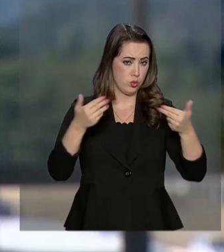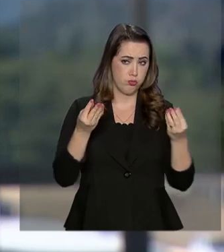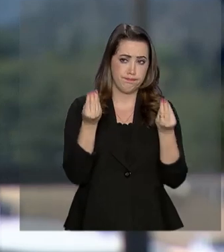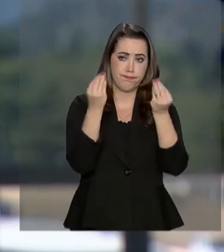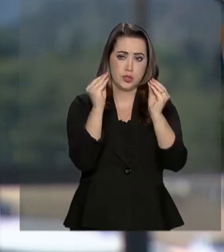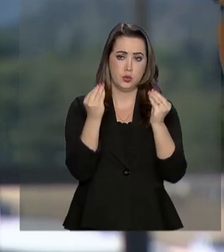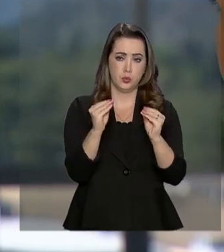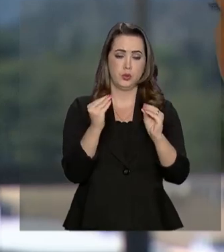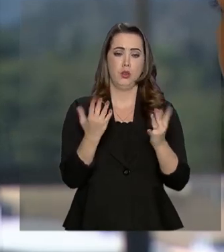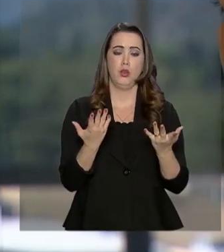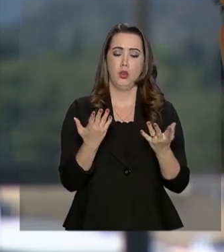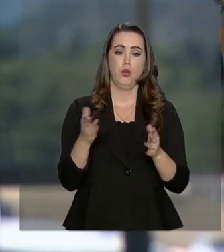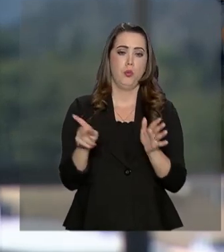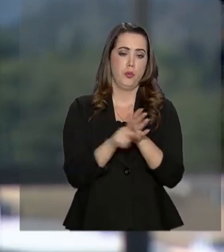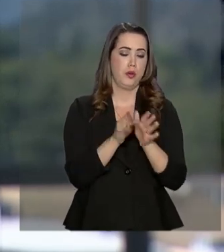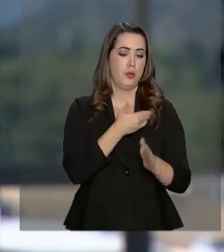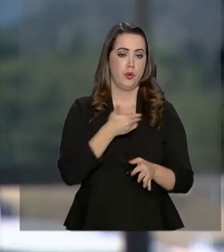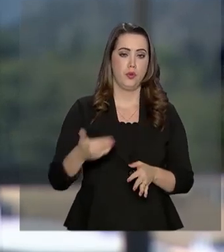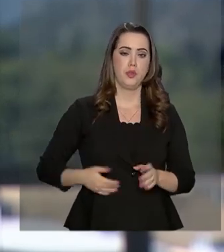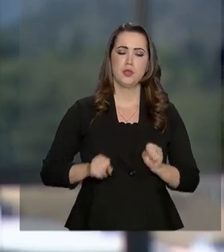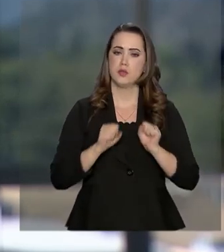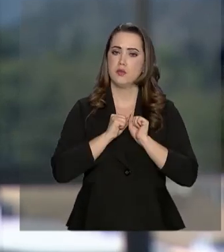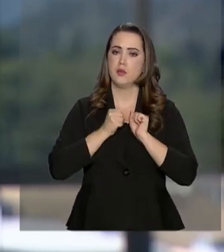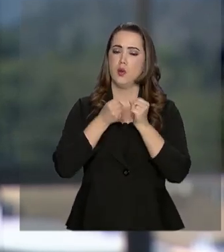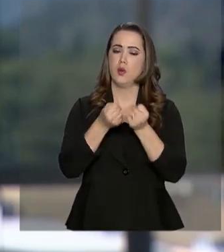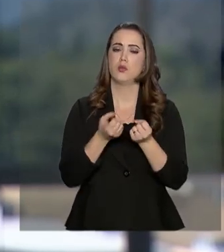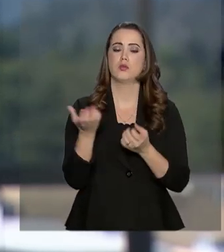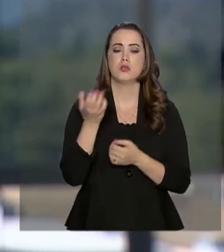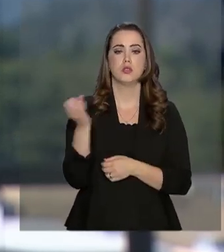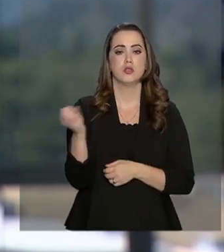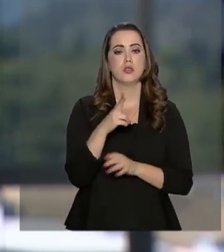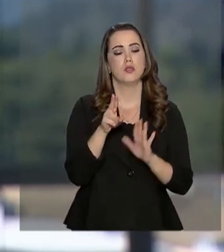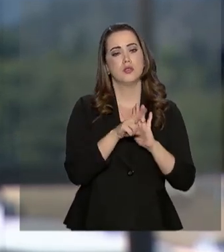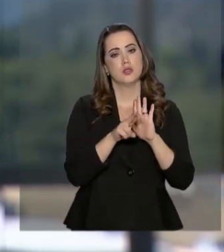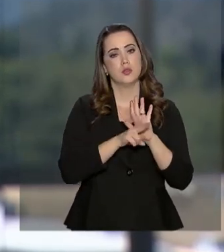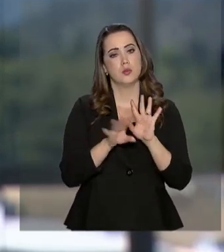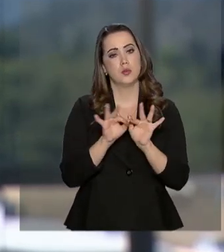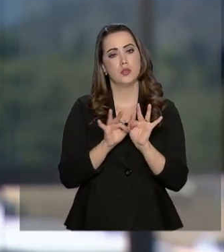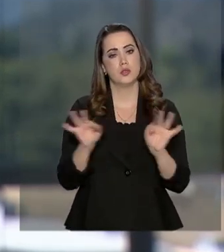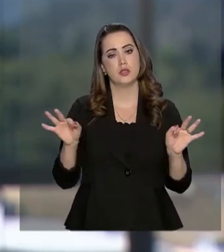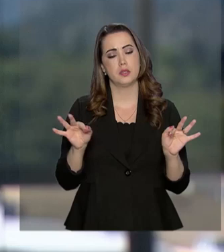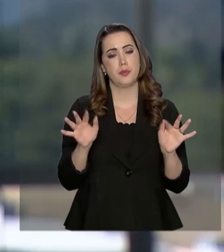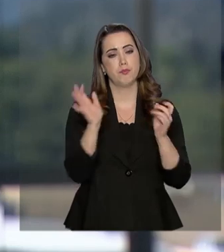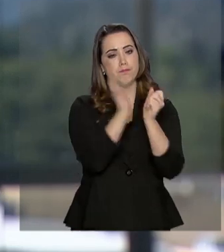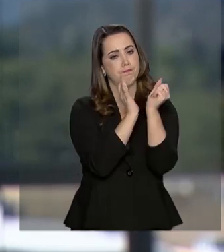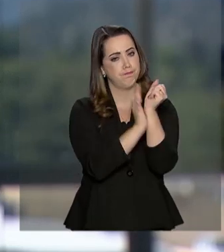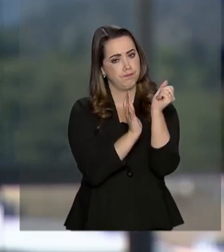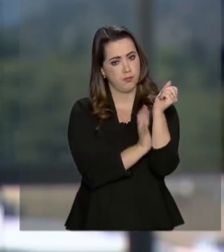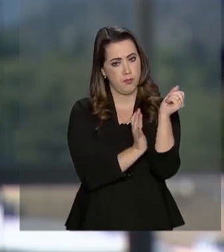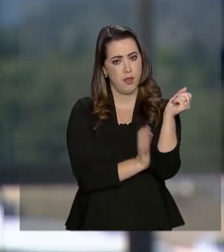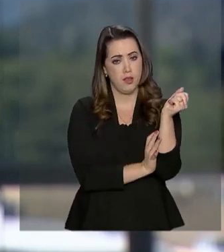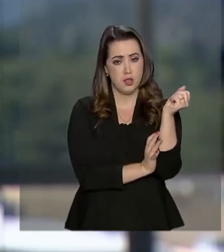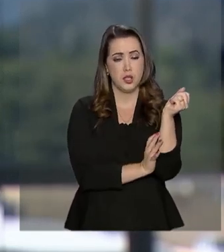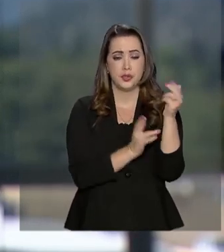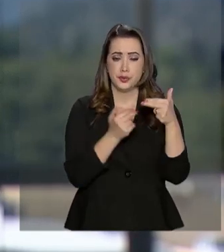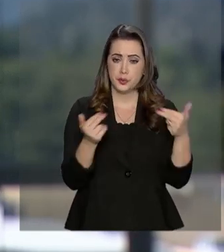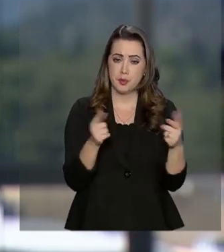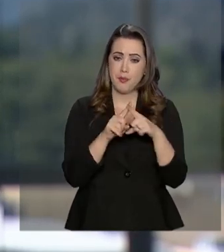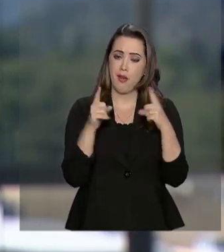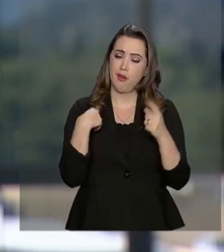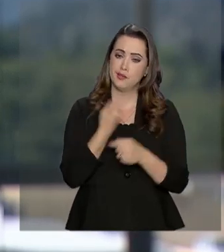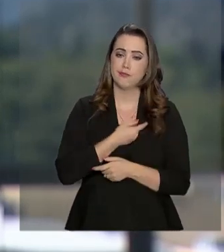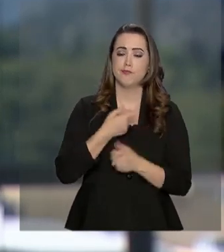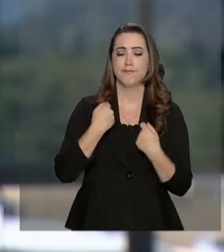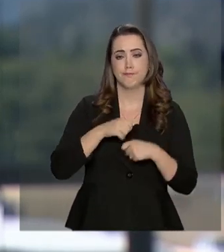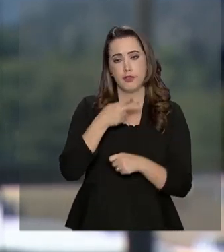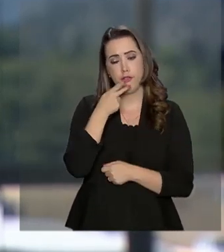O próprio governo tem se esforçado no sentido de estabelecer normas que simplificam e desburocratizam o procedimento, mas a gente tem